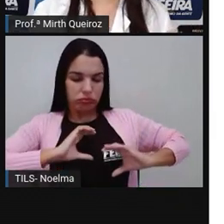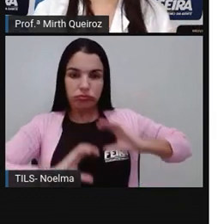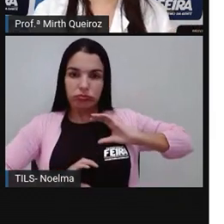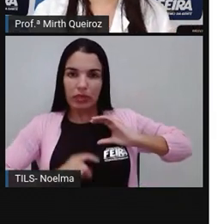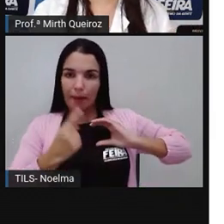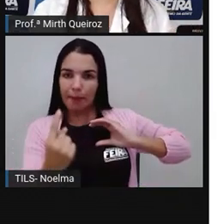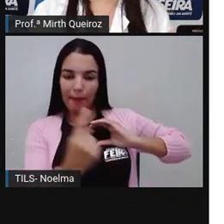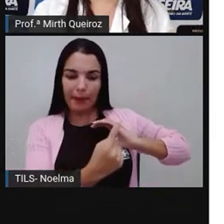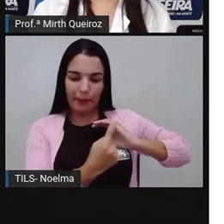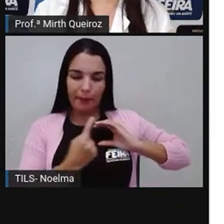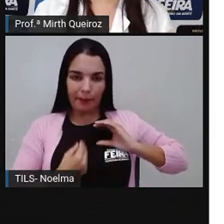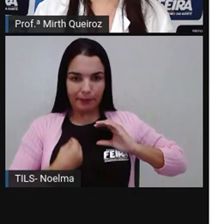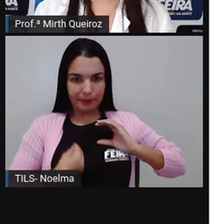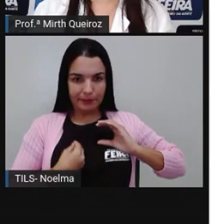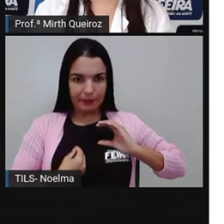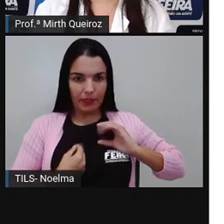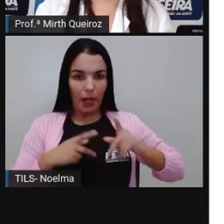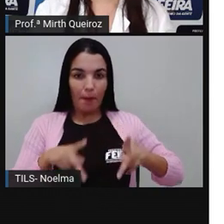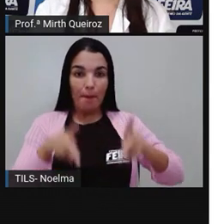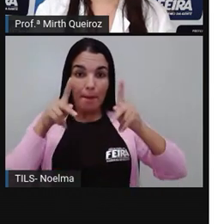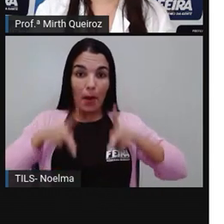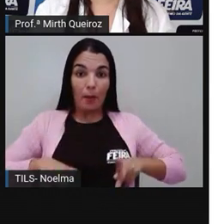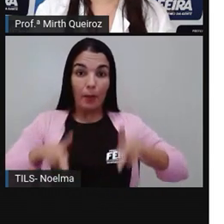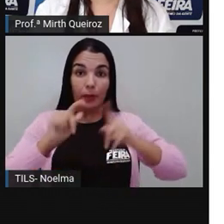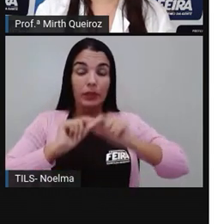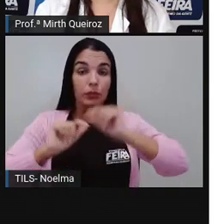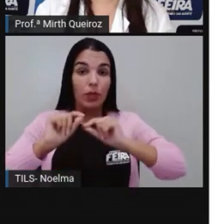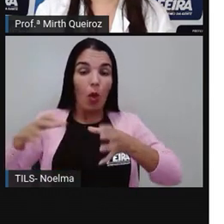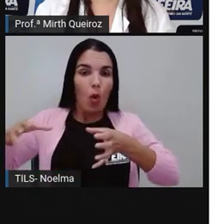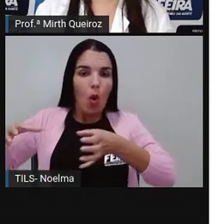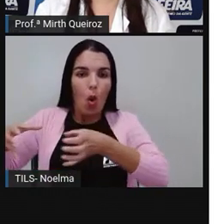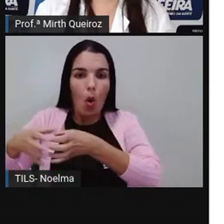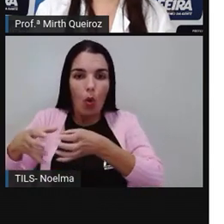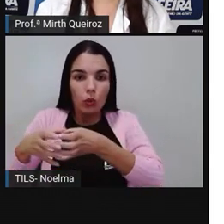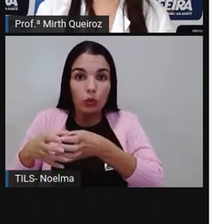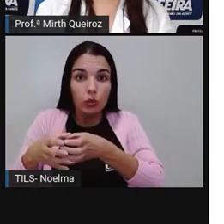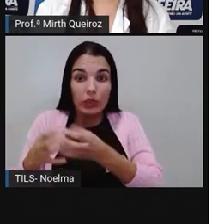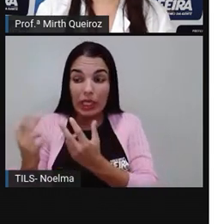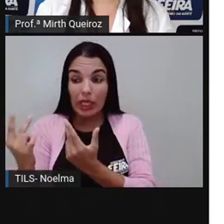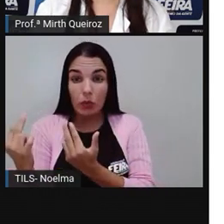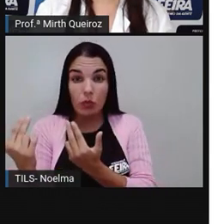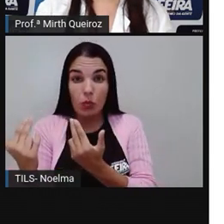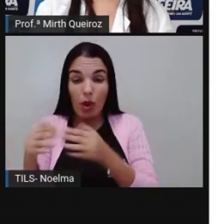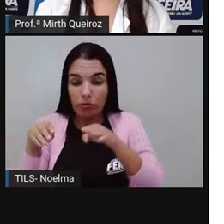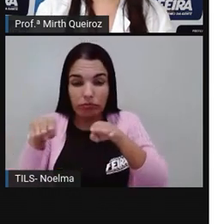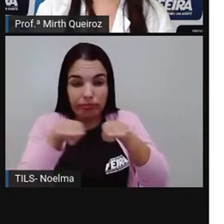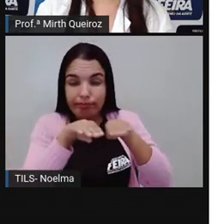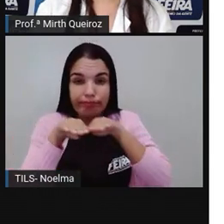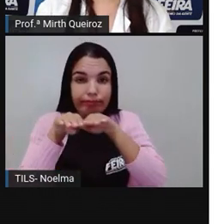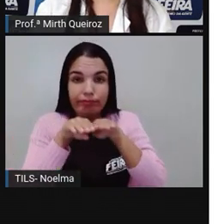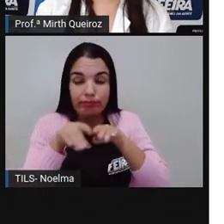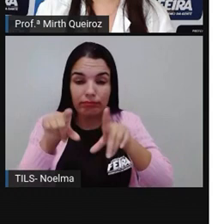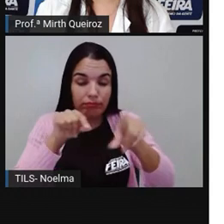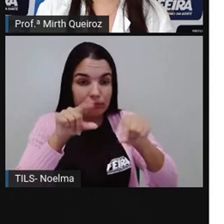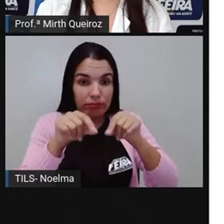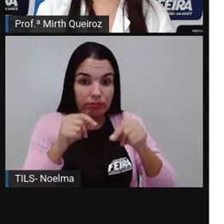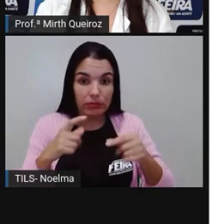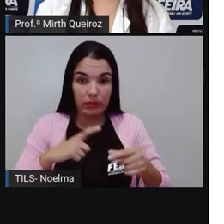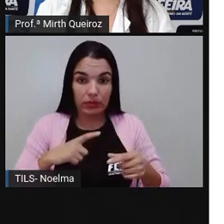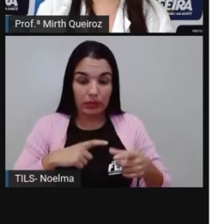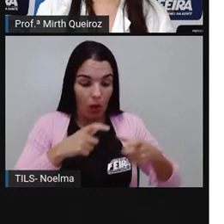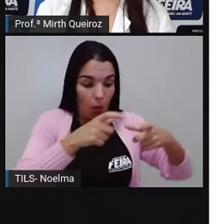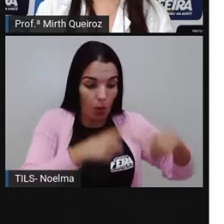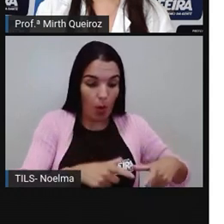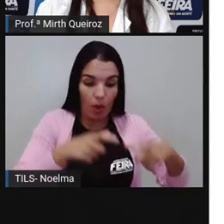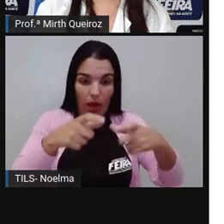individualmente ali. População é o conjunto de indivíduos de uma mesma espécie que ocorrem em dado